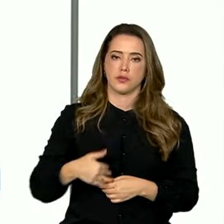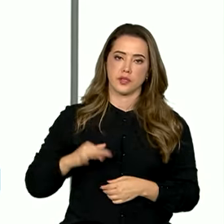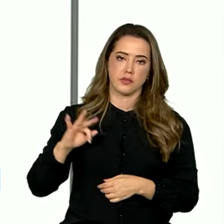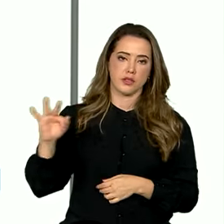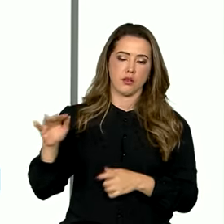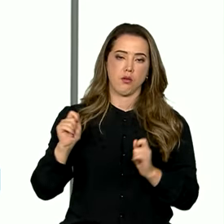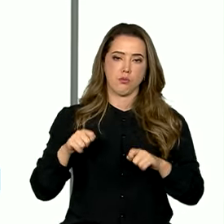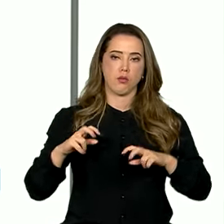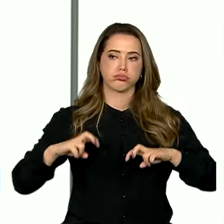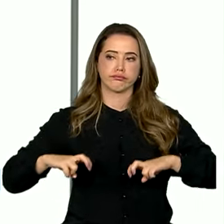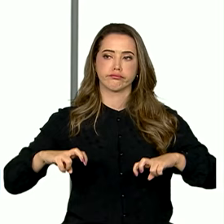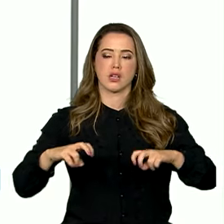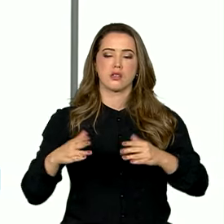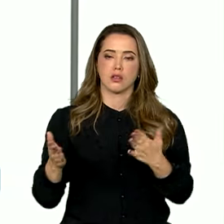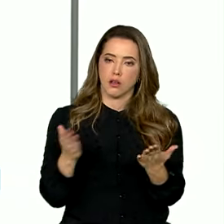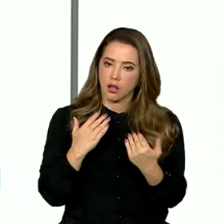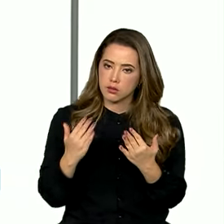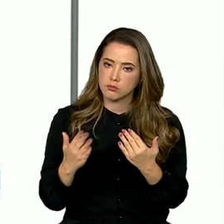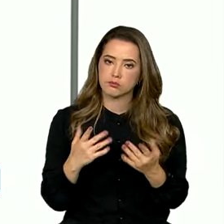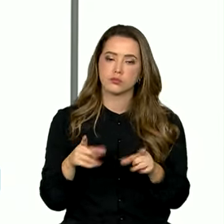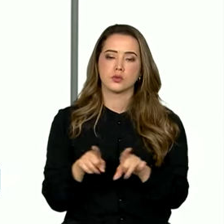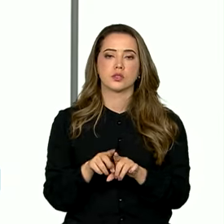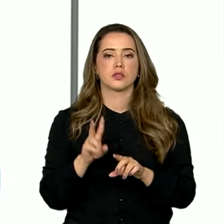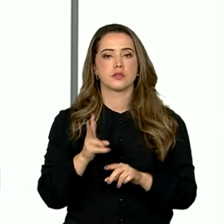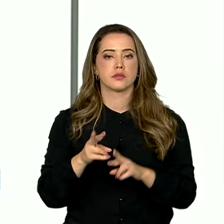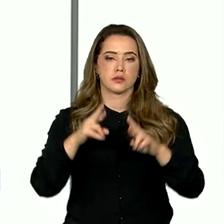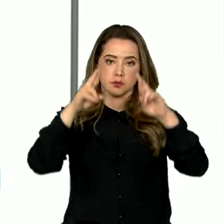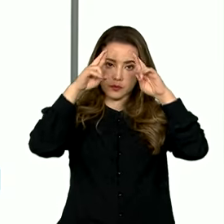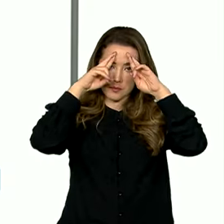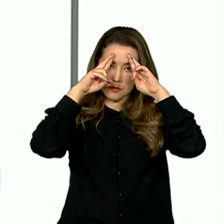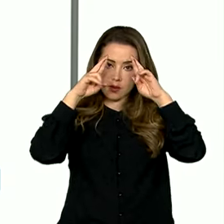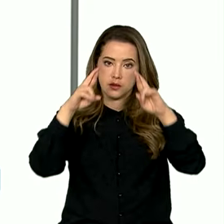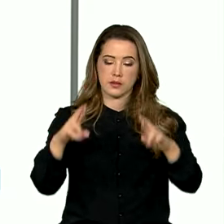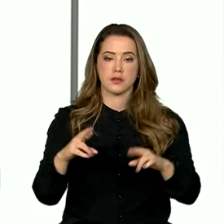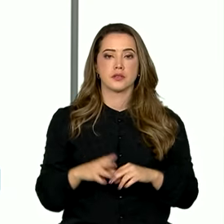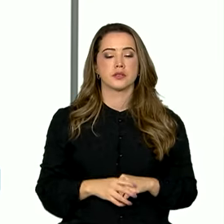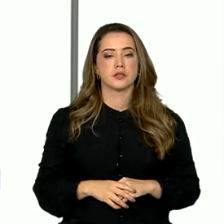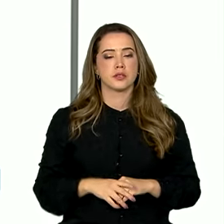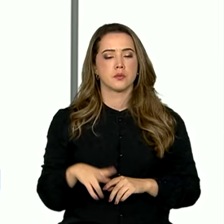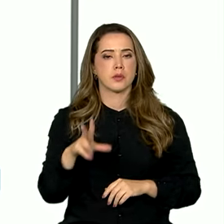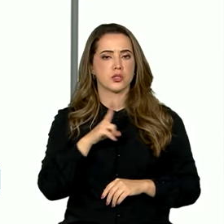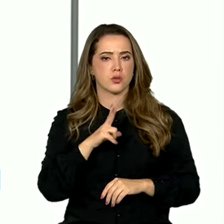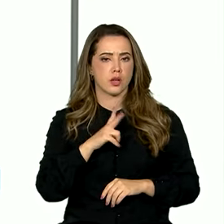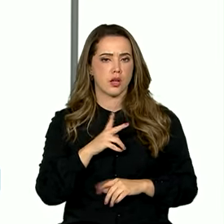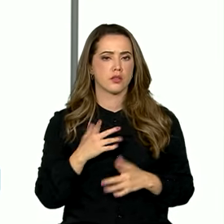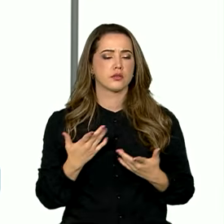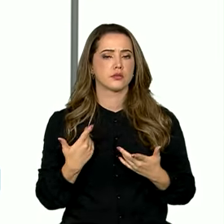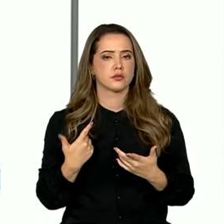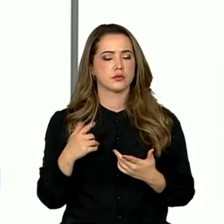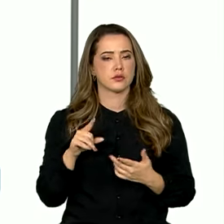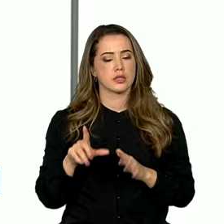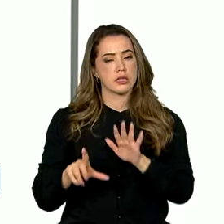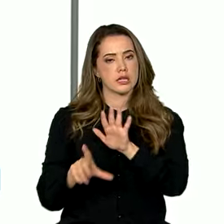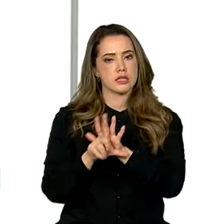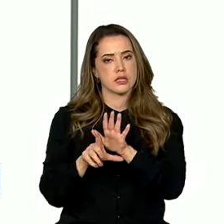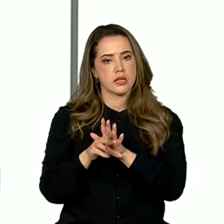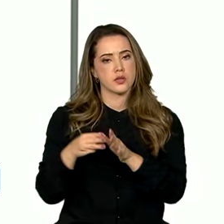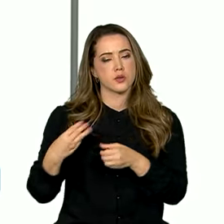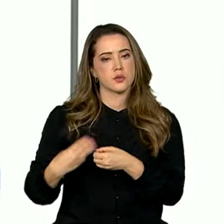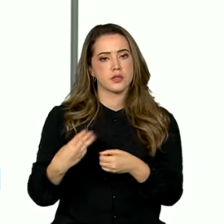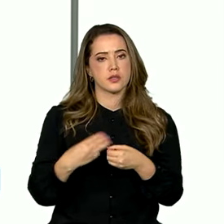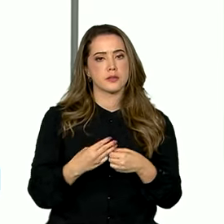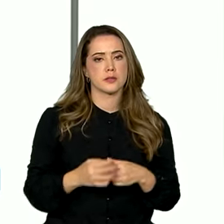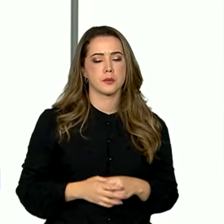sempre respeitando as particularidades das leis municipais.